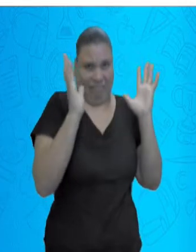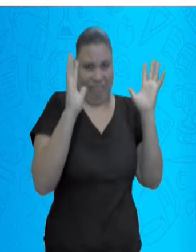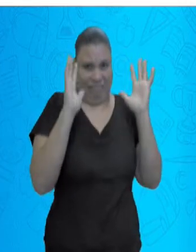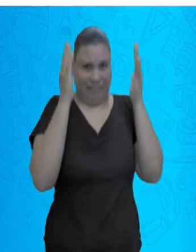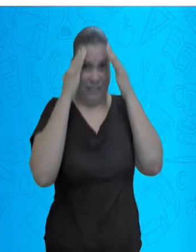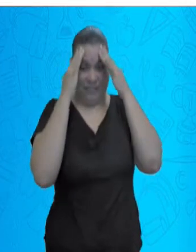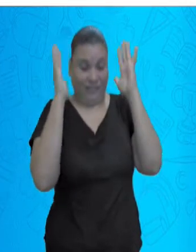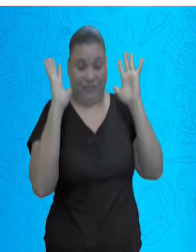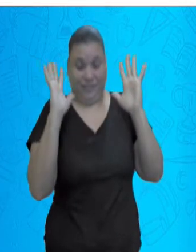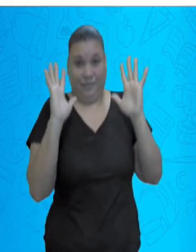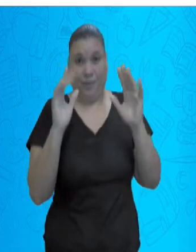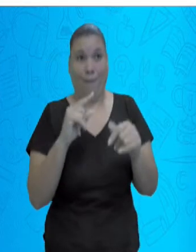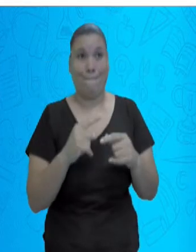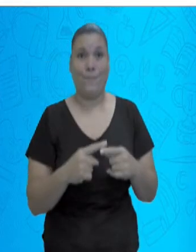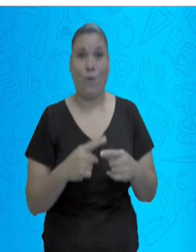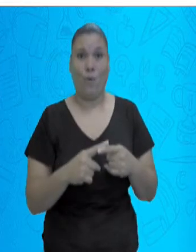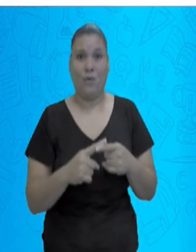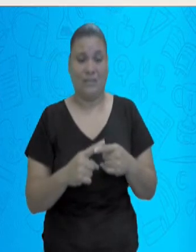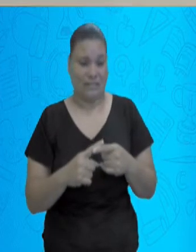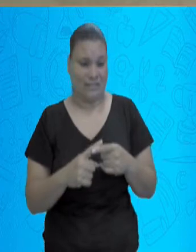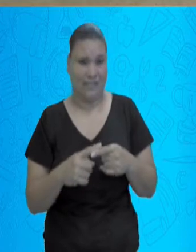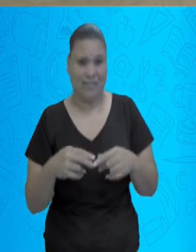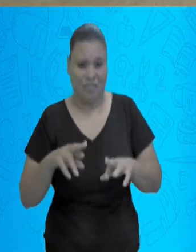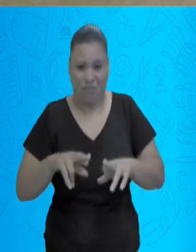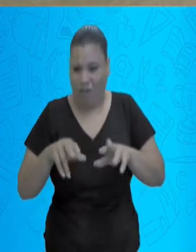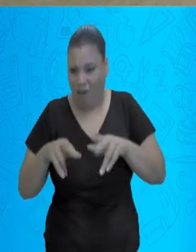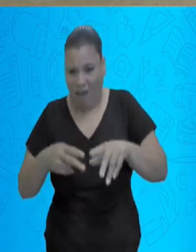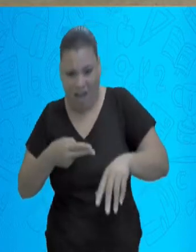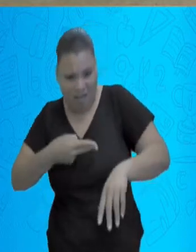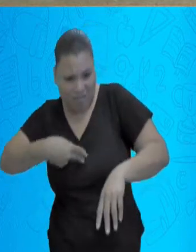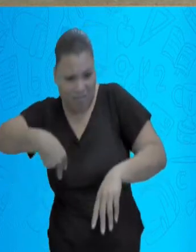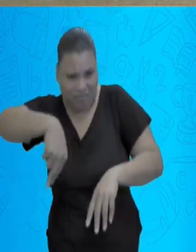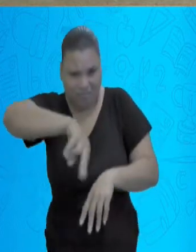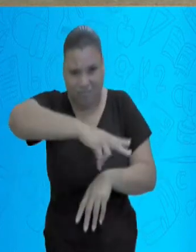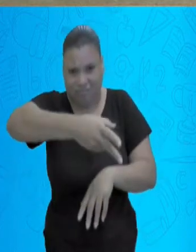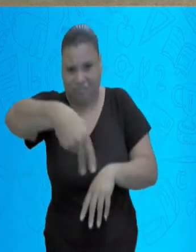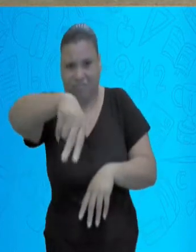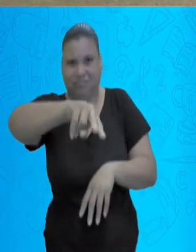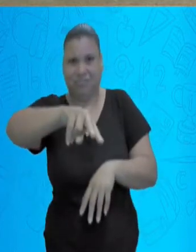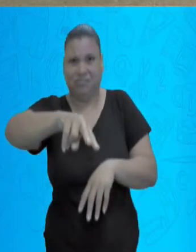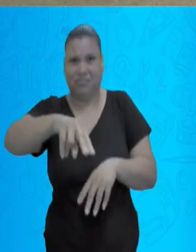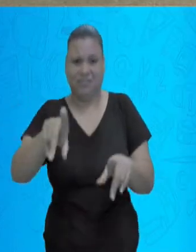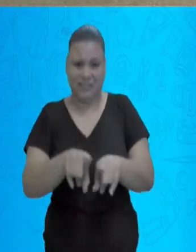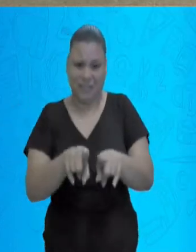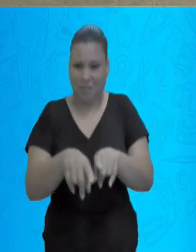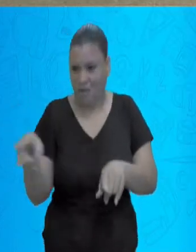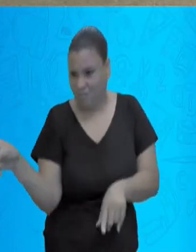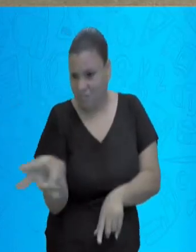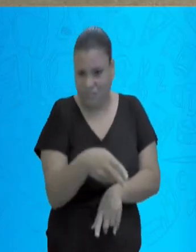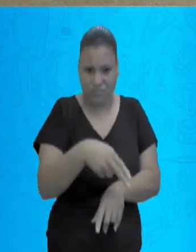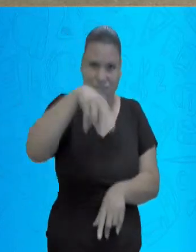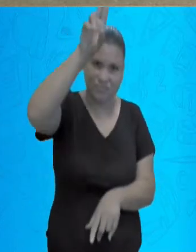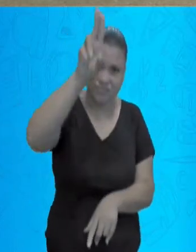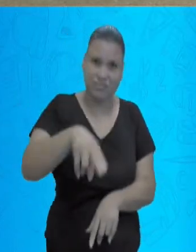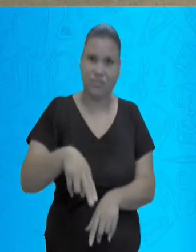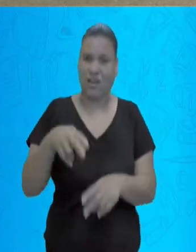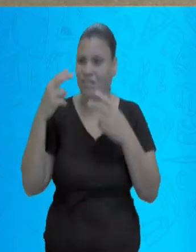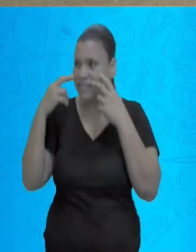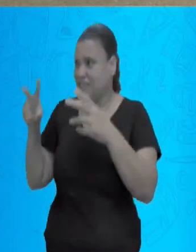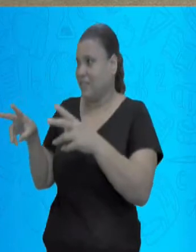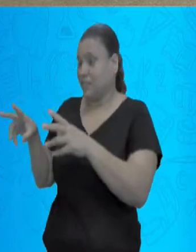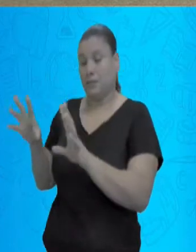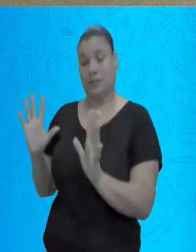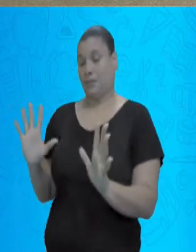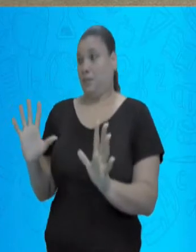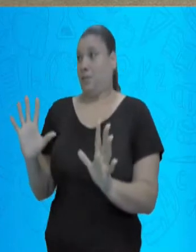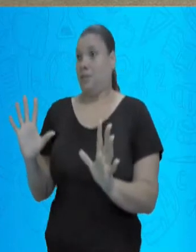muitas linhas de todas as formas. Então, isso aqui dá uma... Você olhando rapidamente, ela te